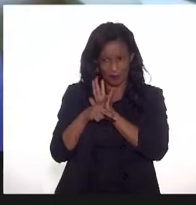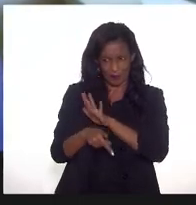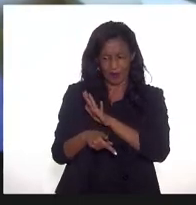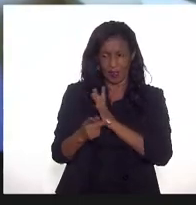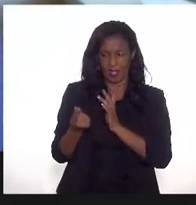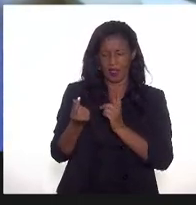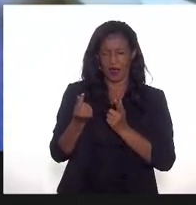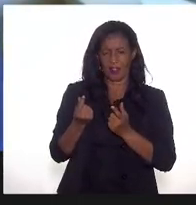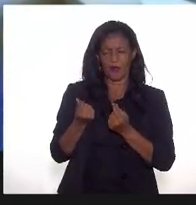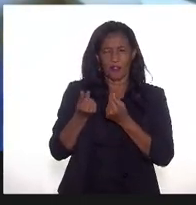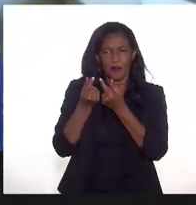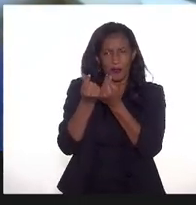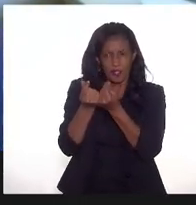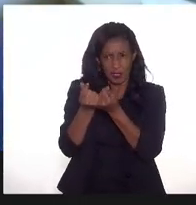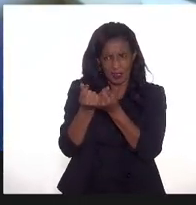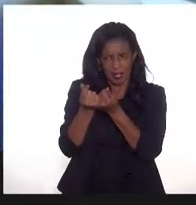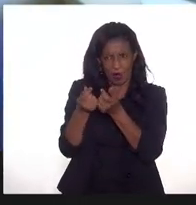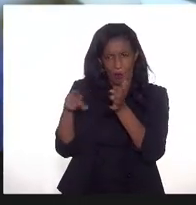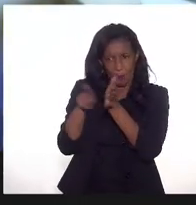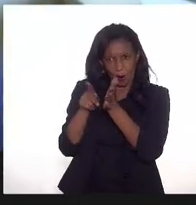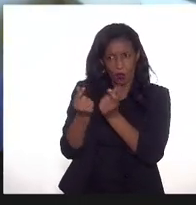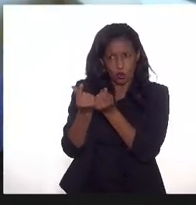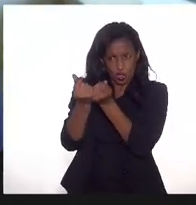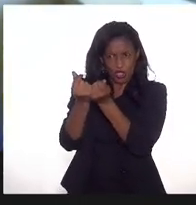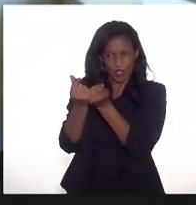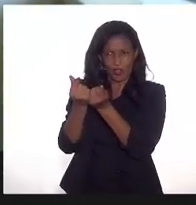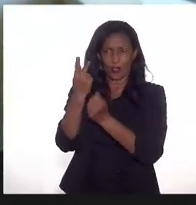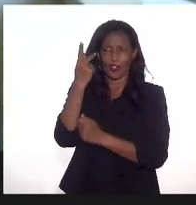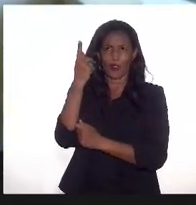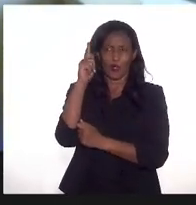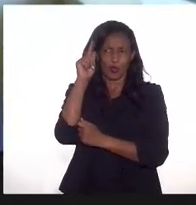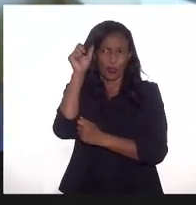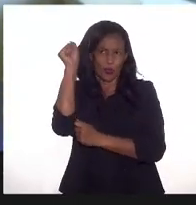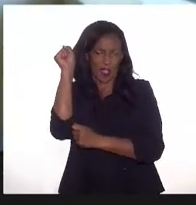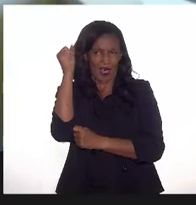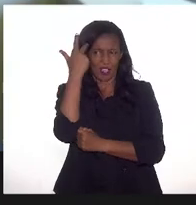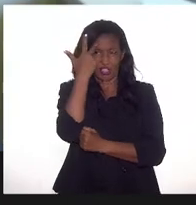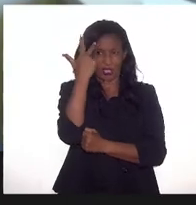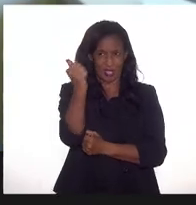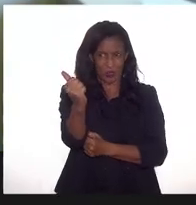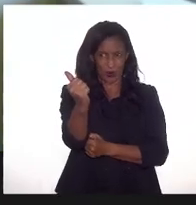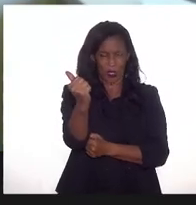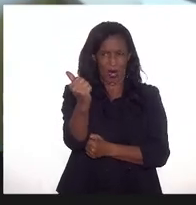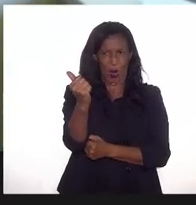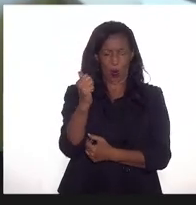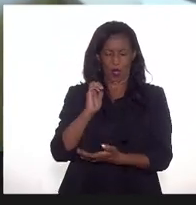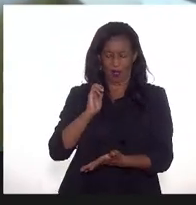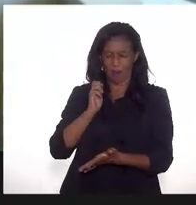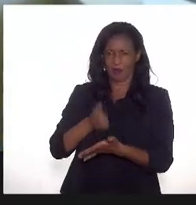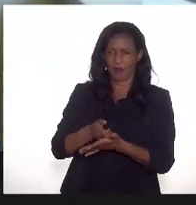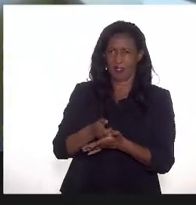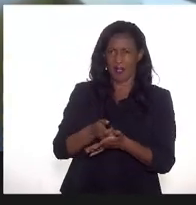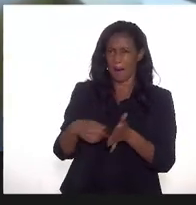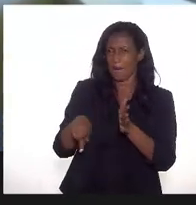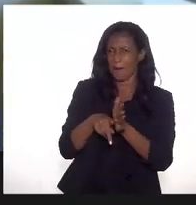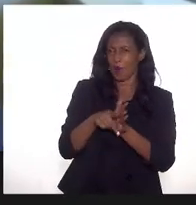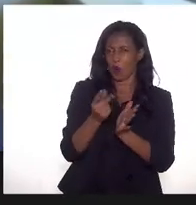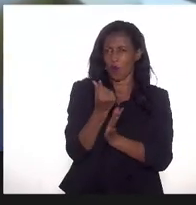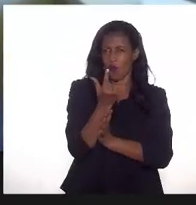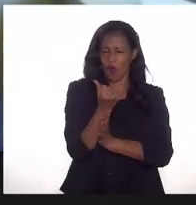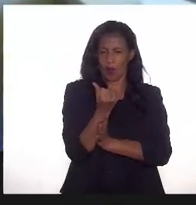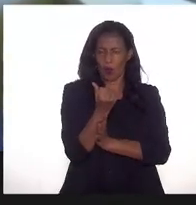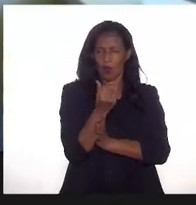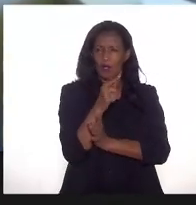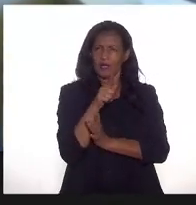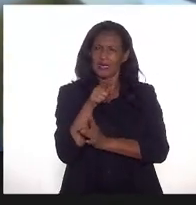venda do gás natural como ele fosse uma commodity. E isso está